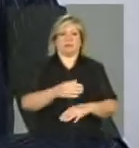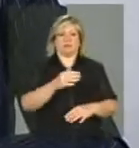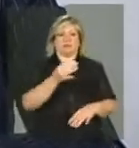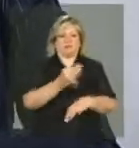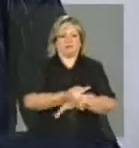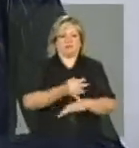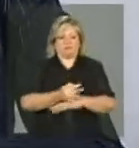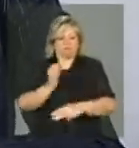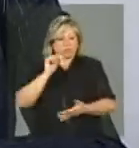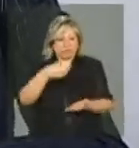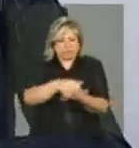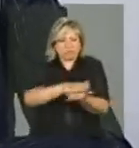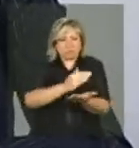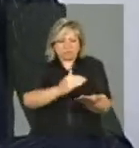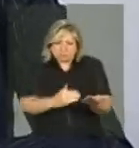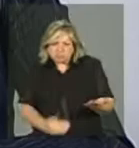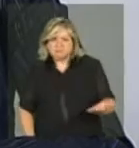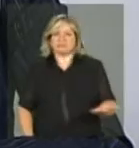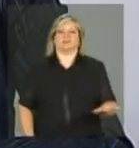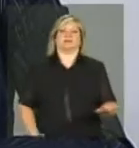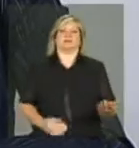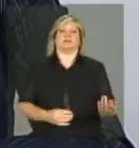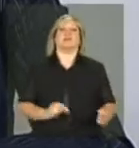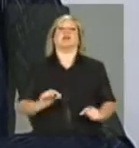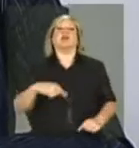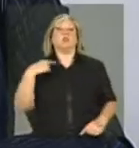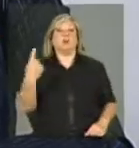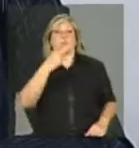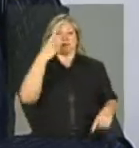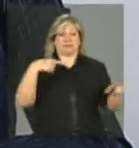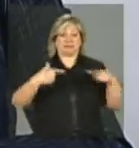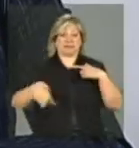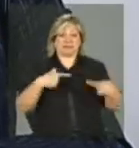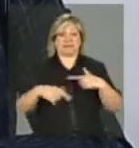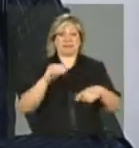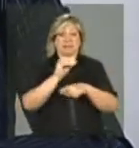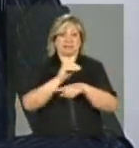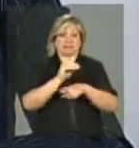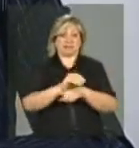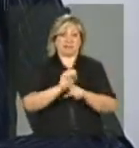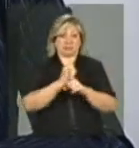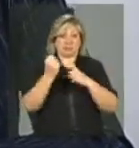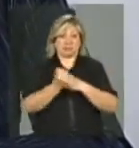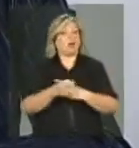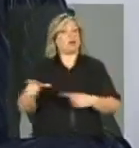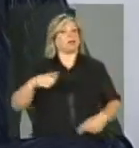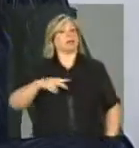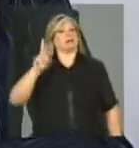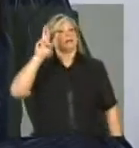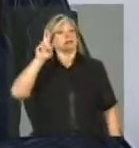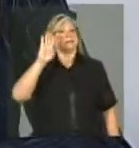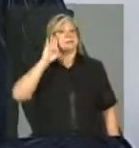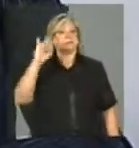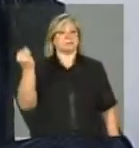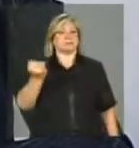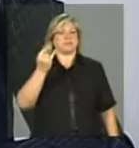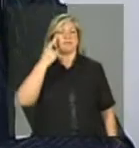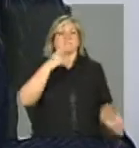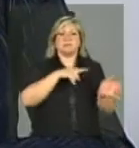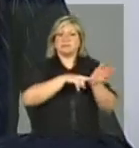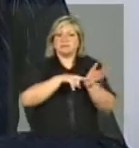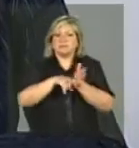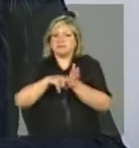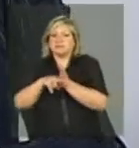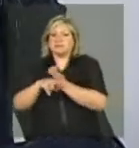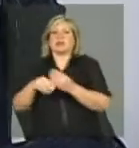do Bolsa Família as listagens, os gestores da assistência social têm o papel fundamental de territorializar as